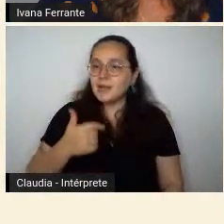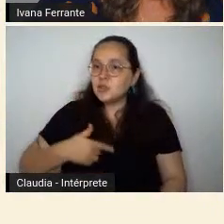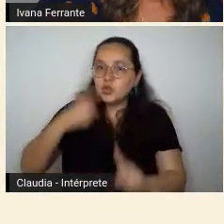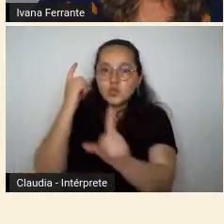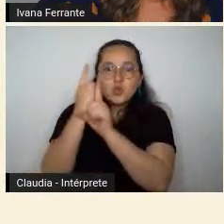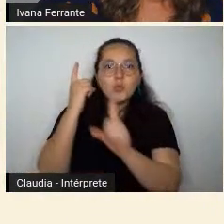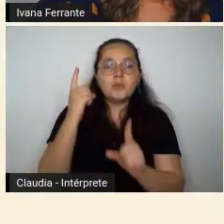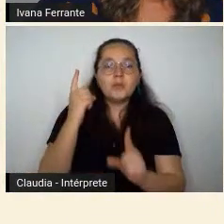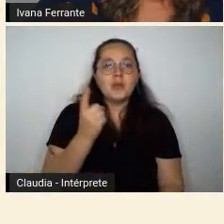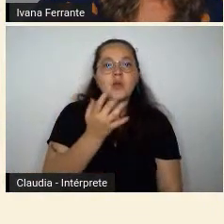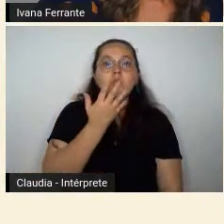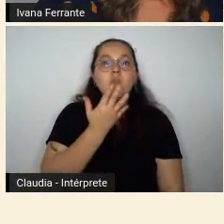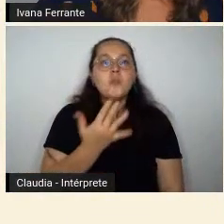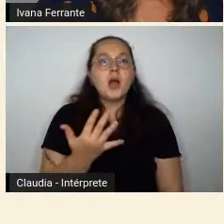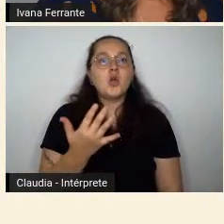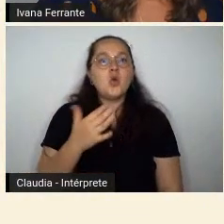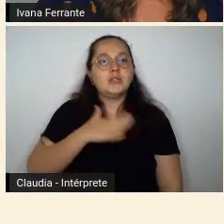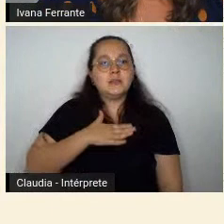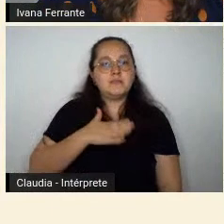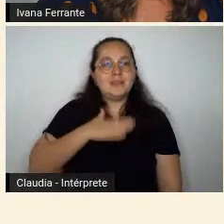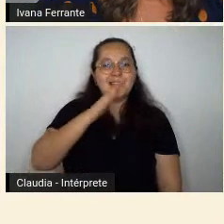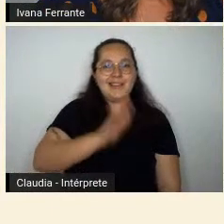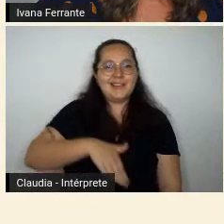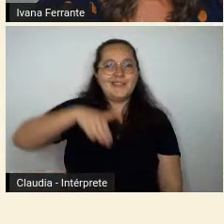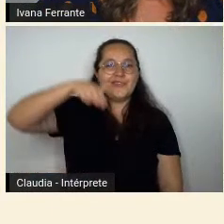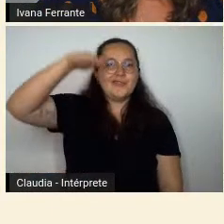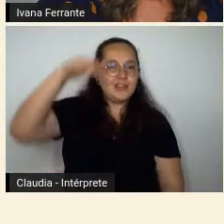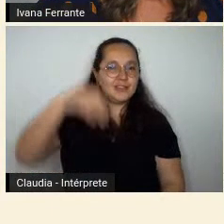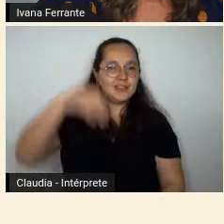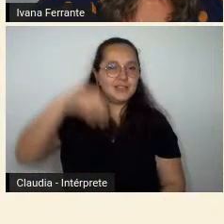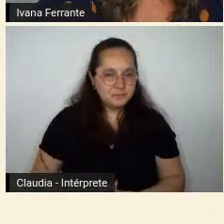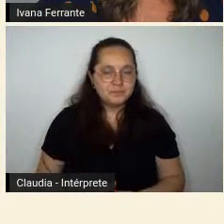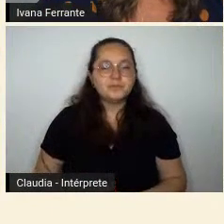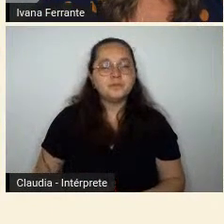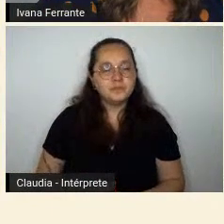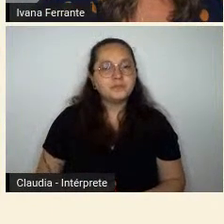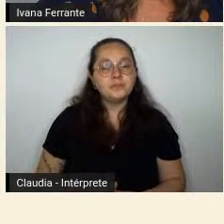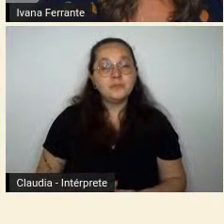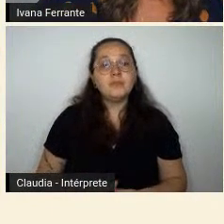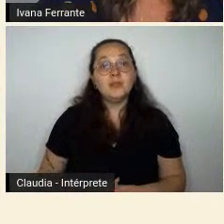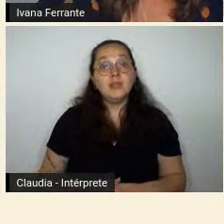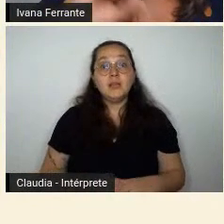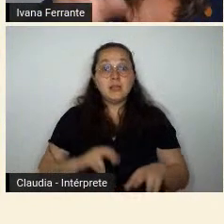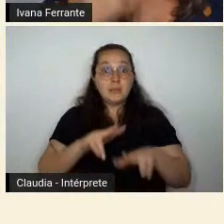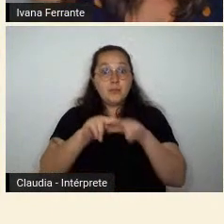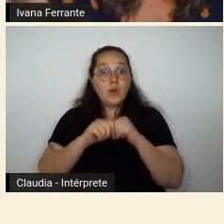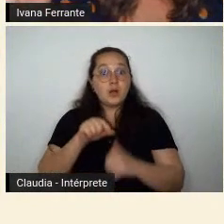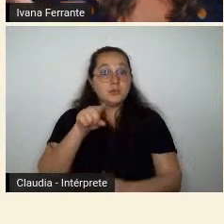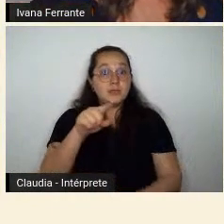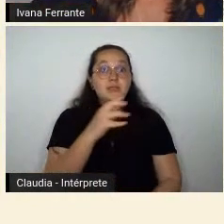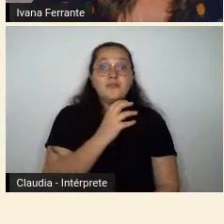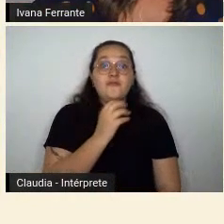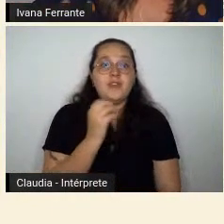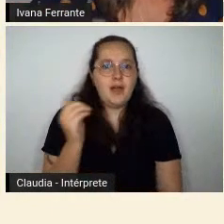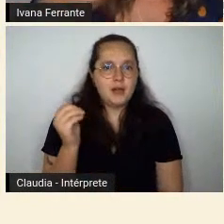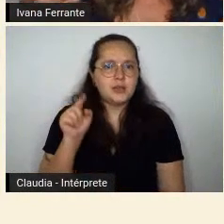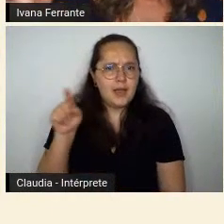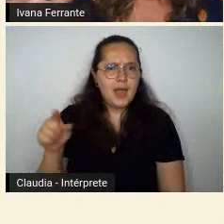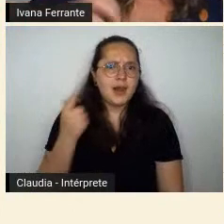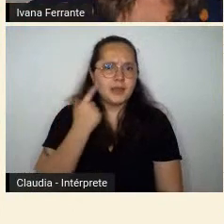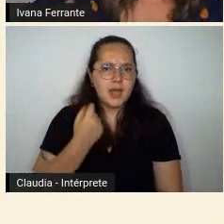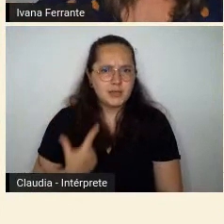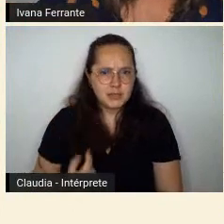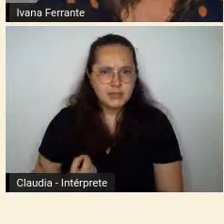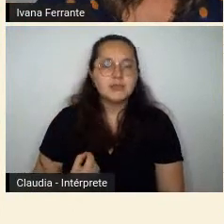fazia parte da sua infância. E, de fato, a partir dessa viagem, a Tarsila, encontra uma